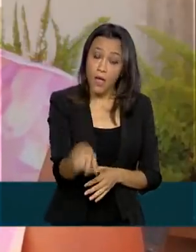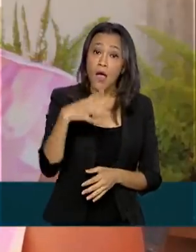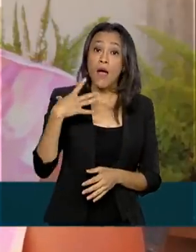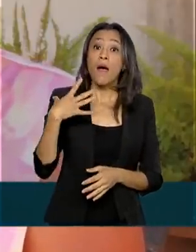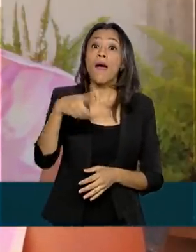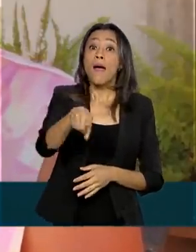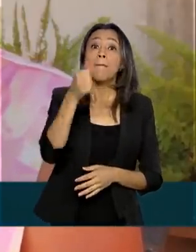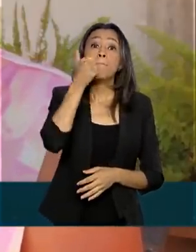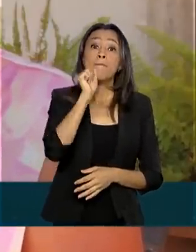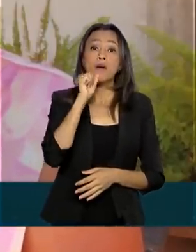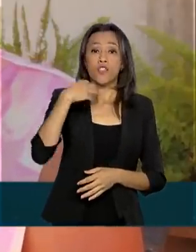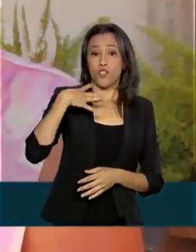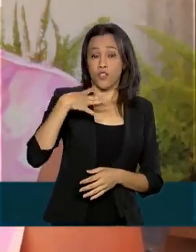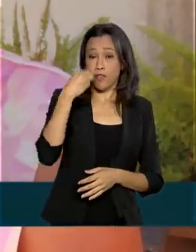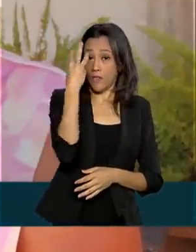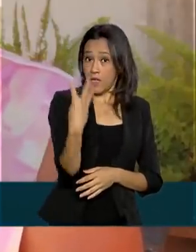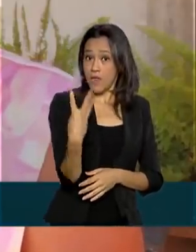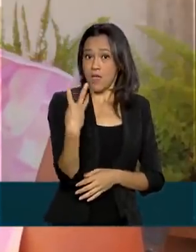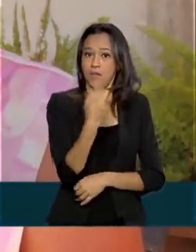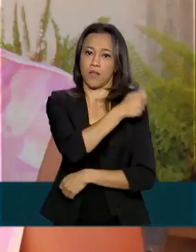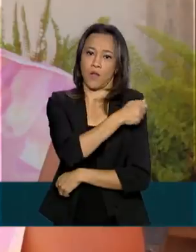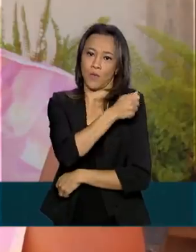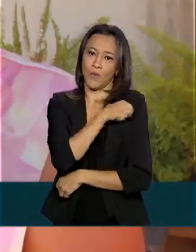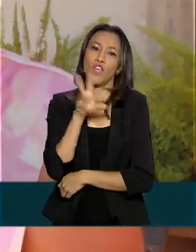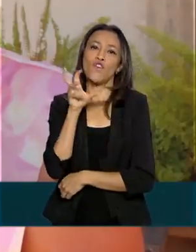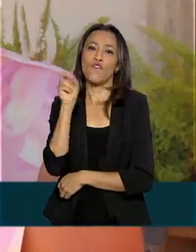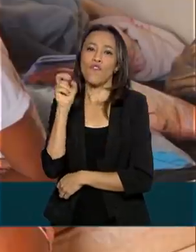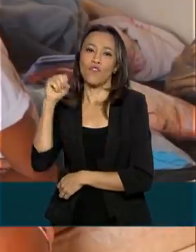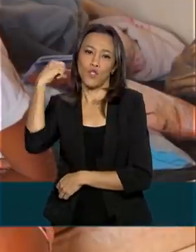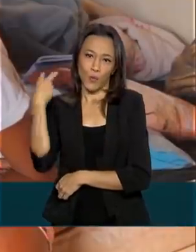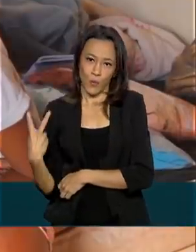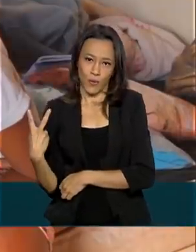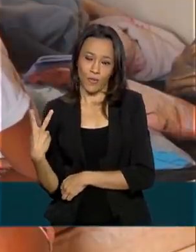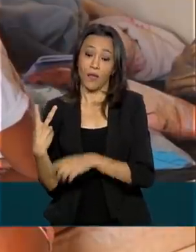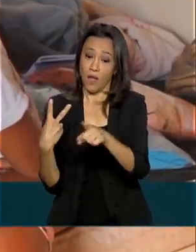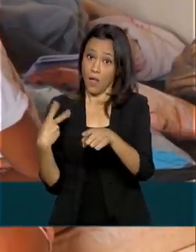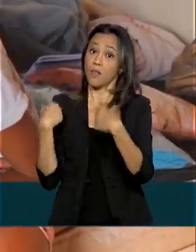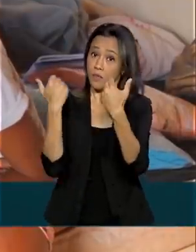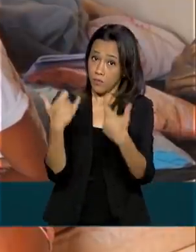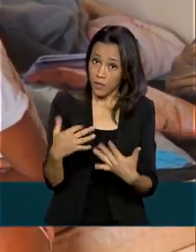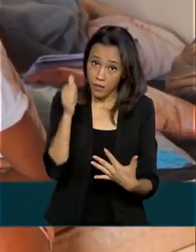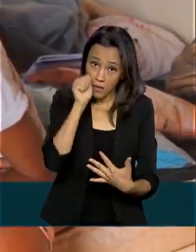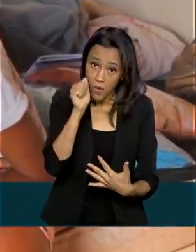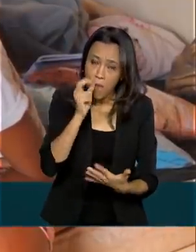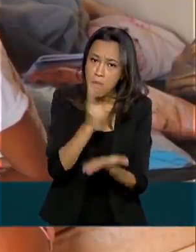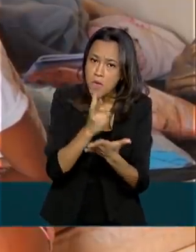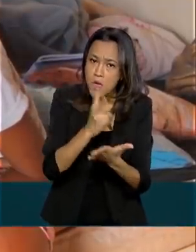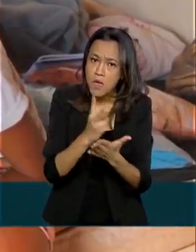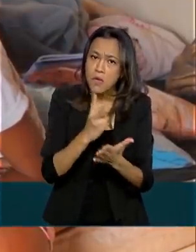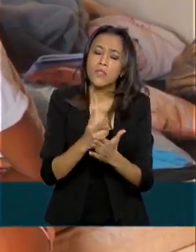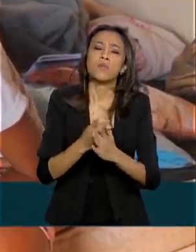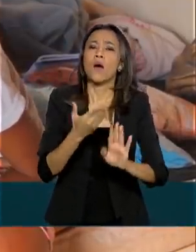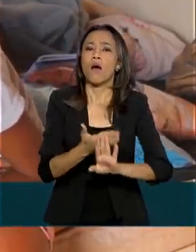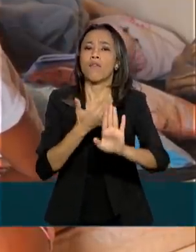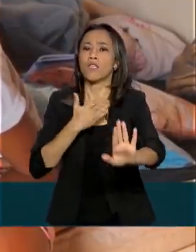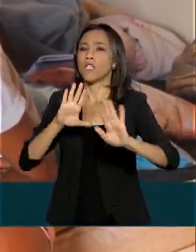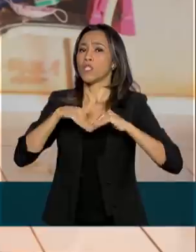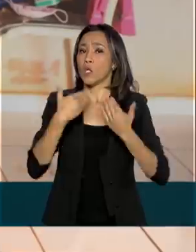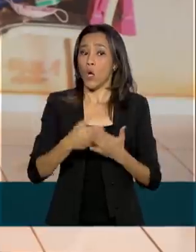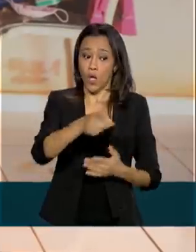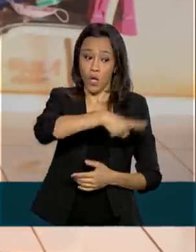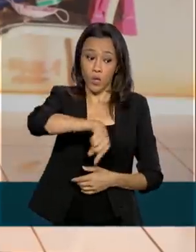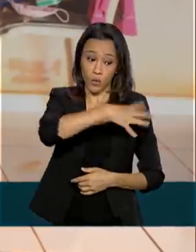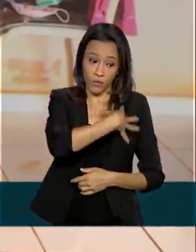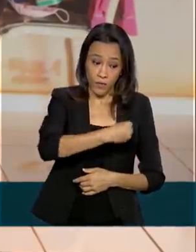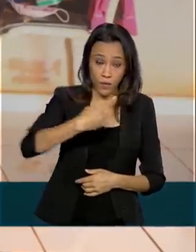três alunos da rede pública do município e a avó de outros dois. Ela conta que mesmo afastados da escola, filhos e netos